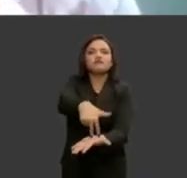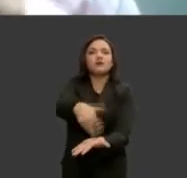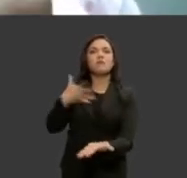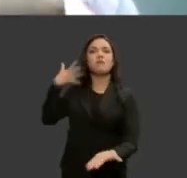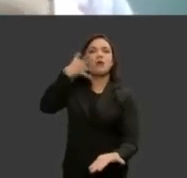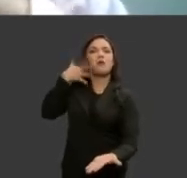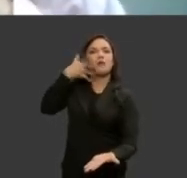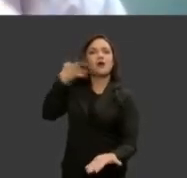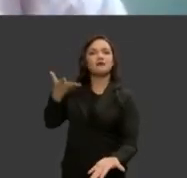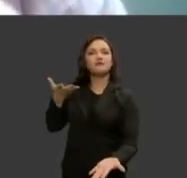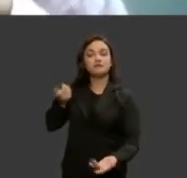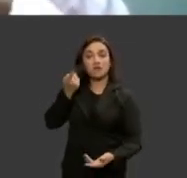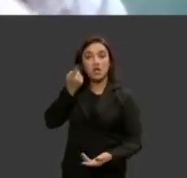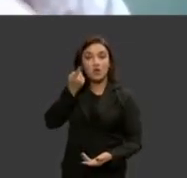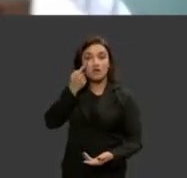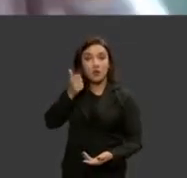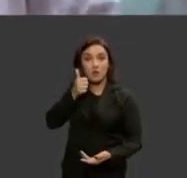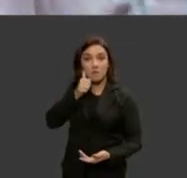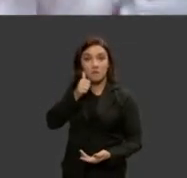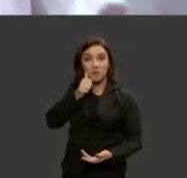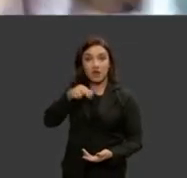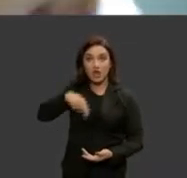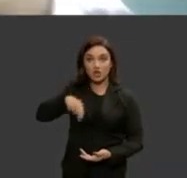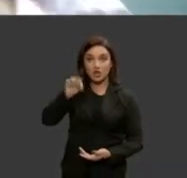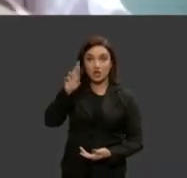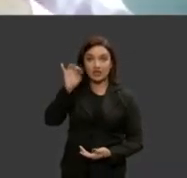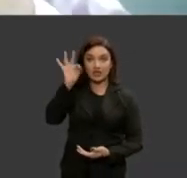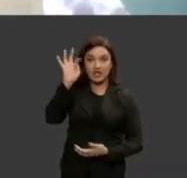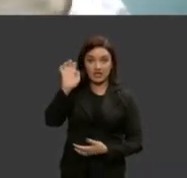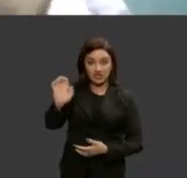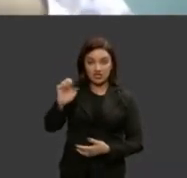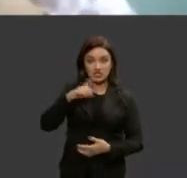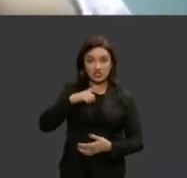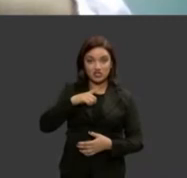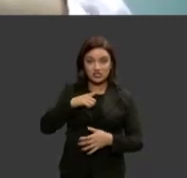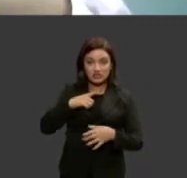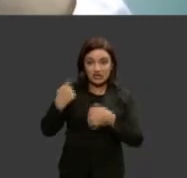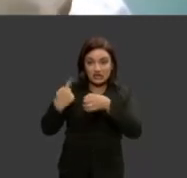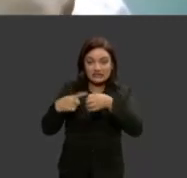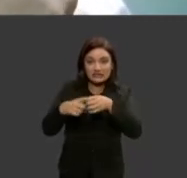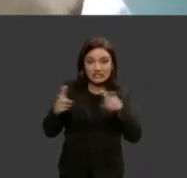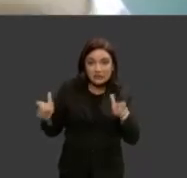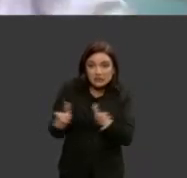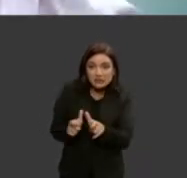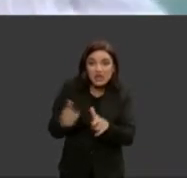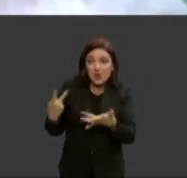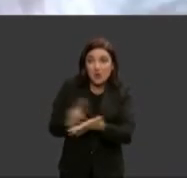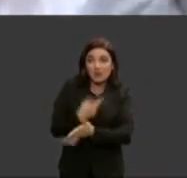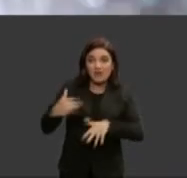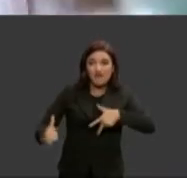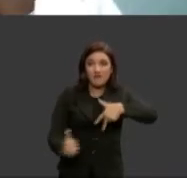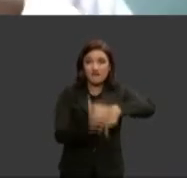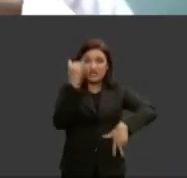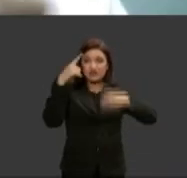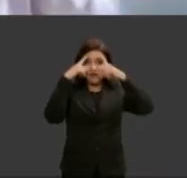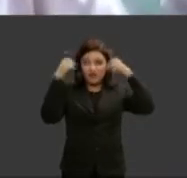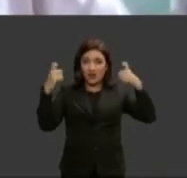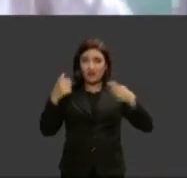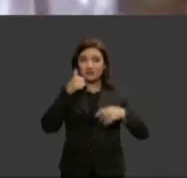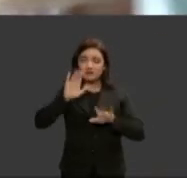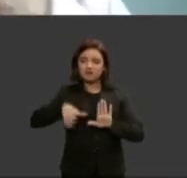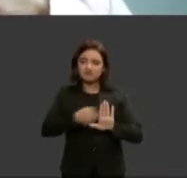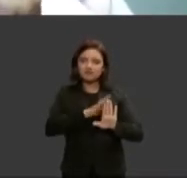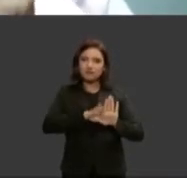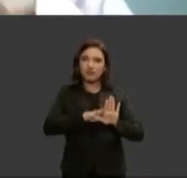uma menina do interior do nordeste vítima de uma das mais terríveis violências contra menina no país por anos ali nos bastidores